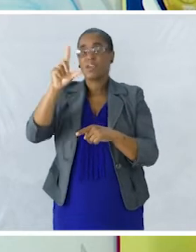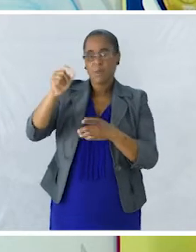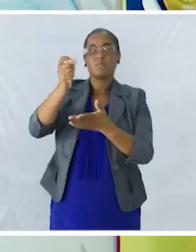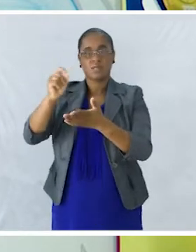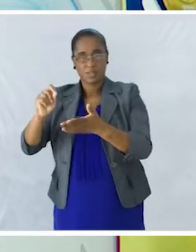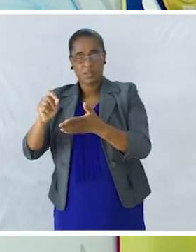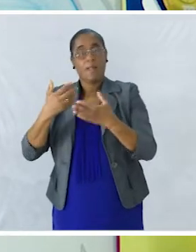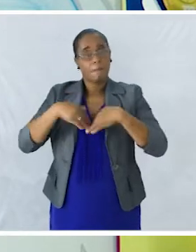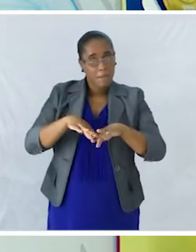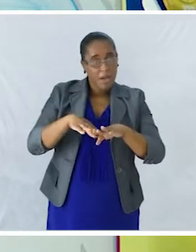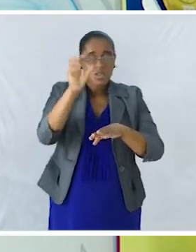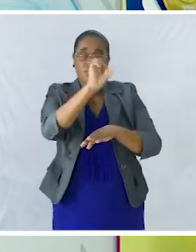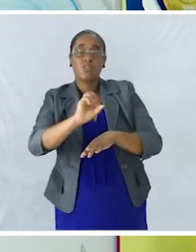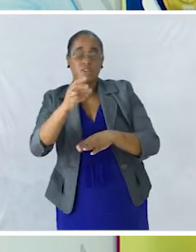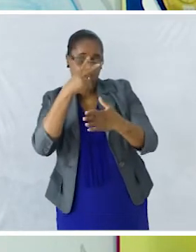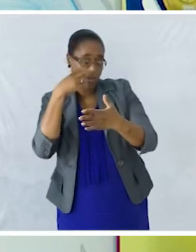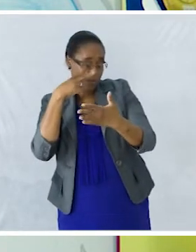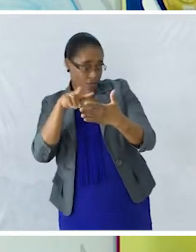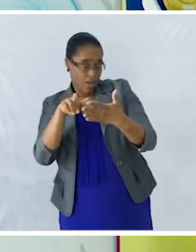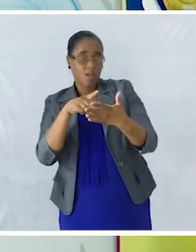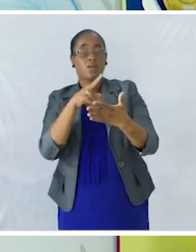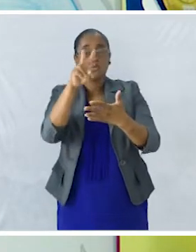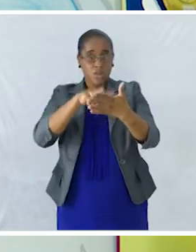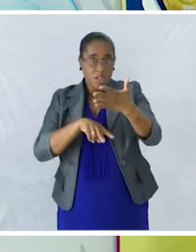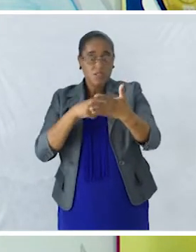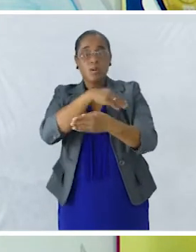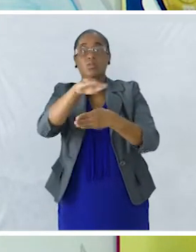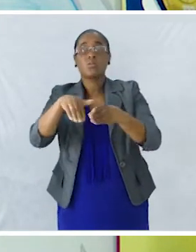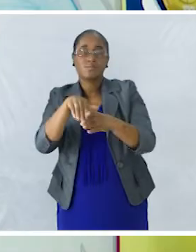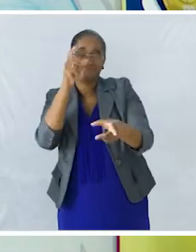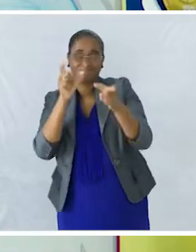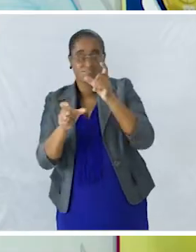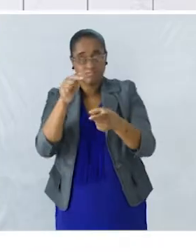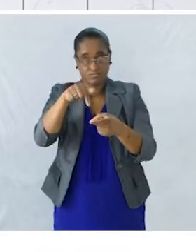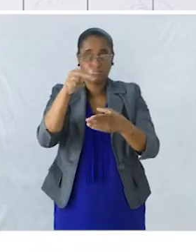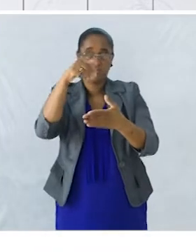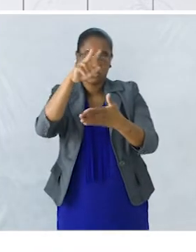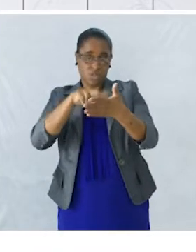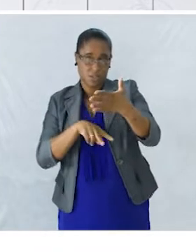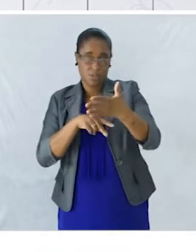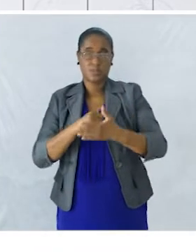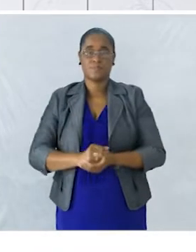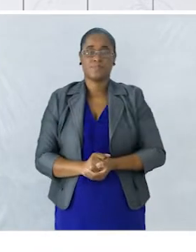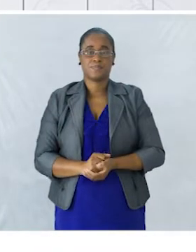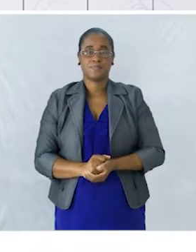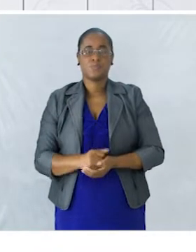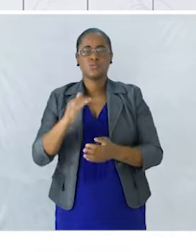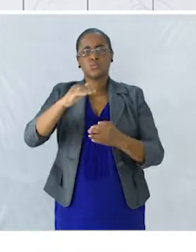rever o texto Para incluir O narrador No texto Na introdução